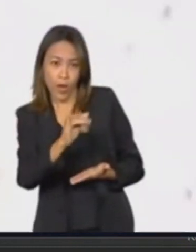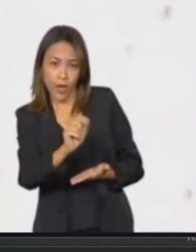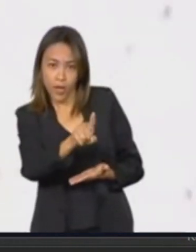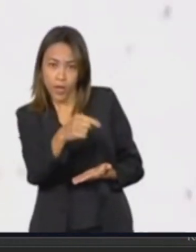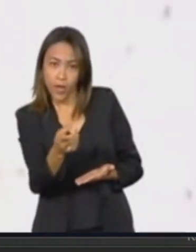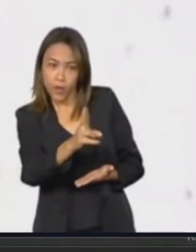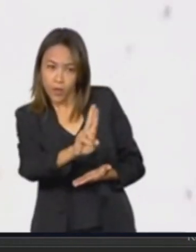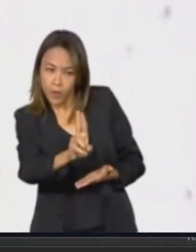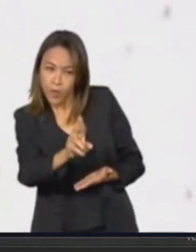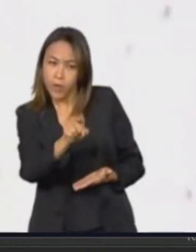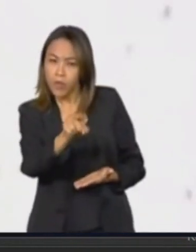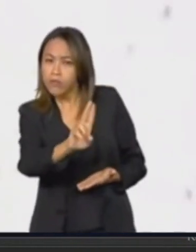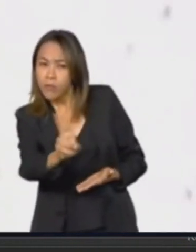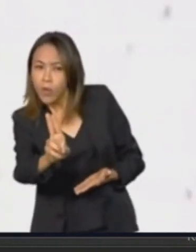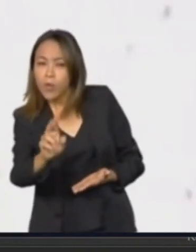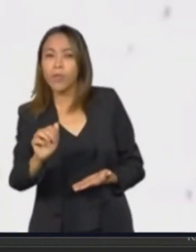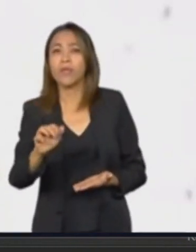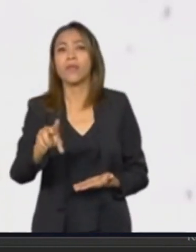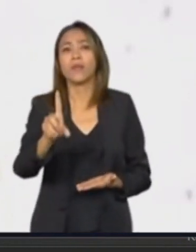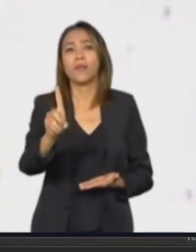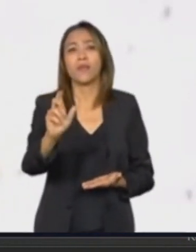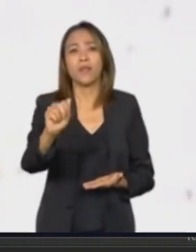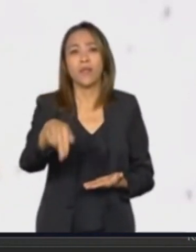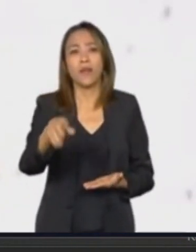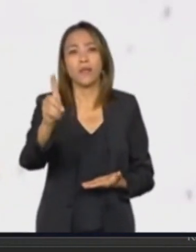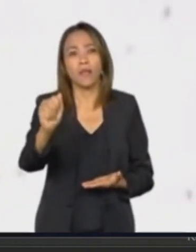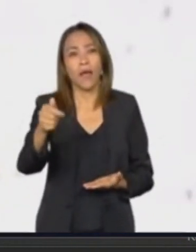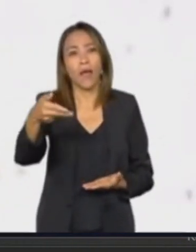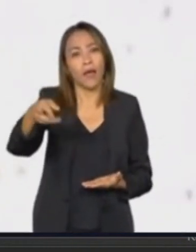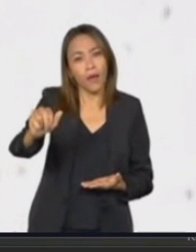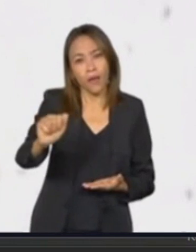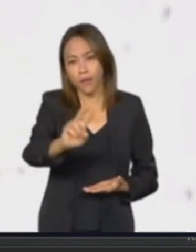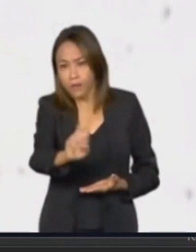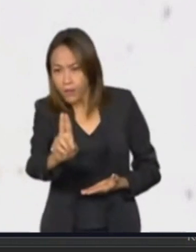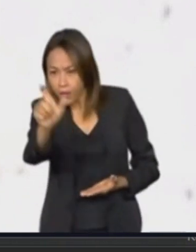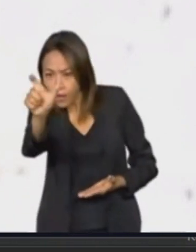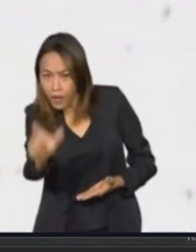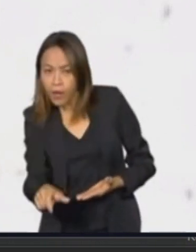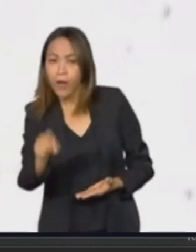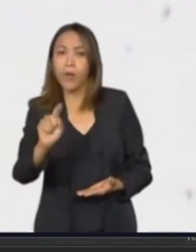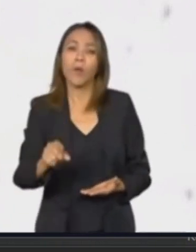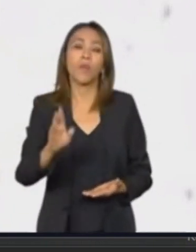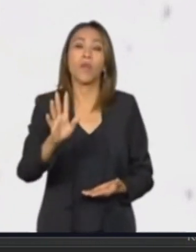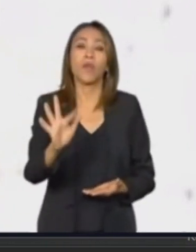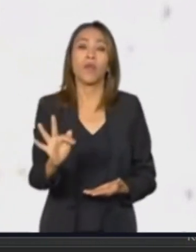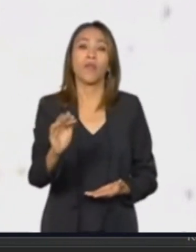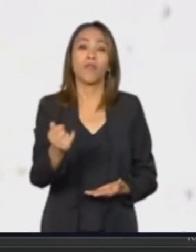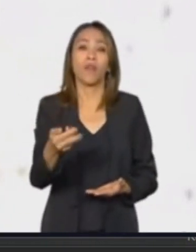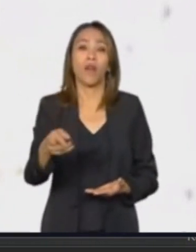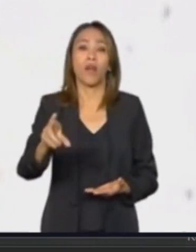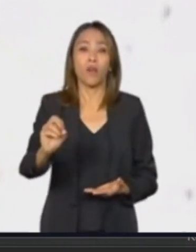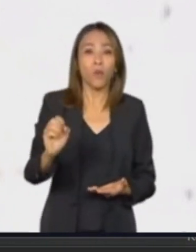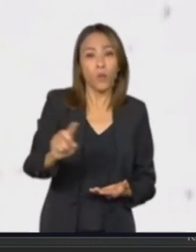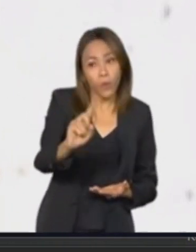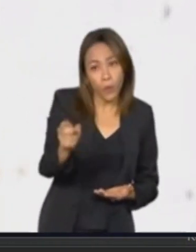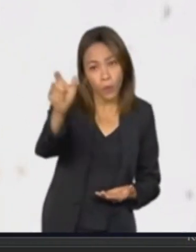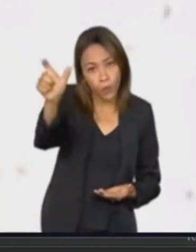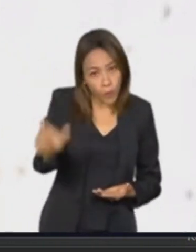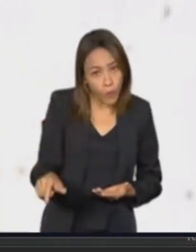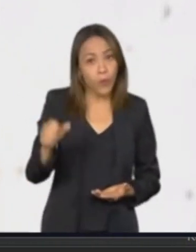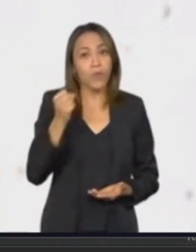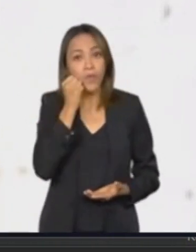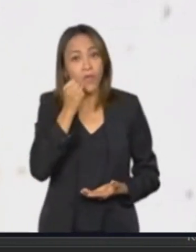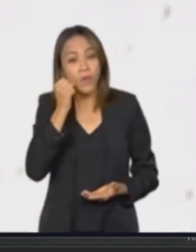Gadelha, a deputada Dandara, a deputada Dilvan da Faro, senador Beto Faro, a senadora Tereza Leitão,